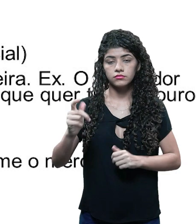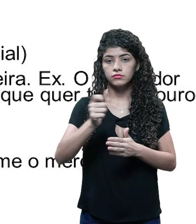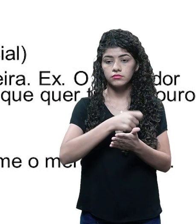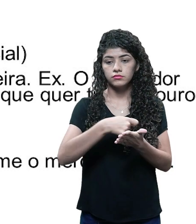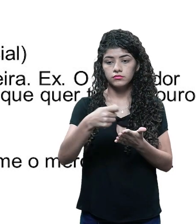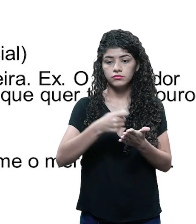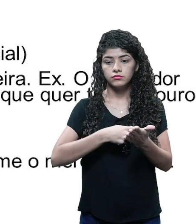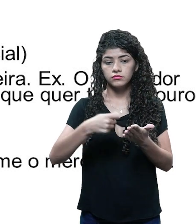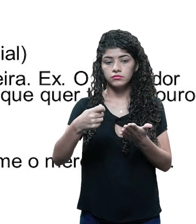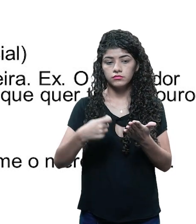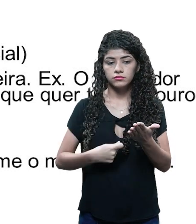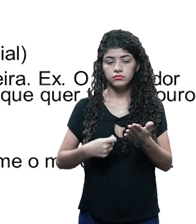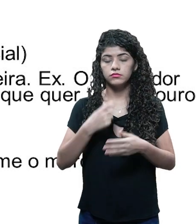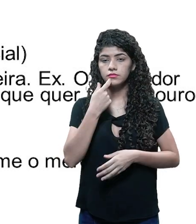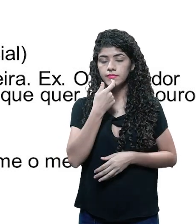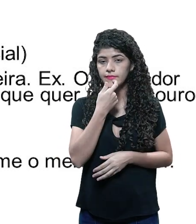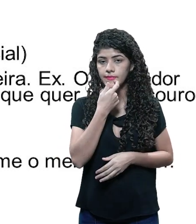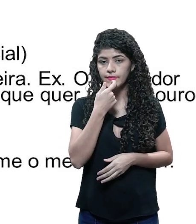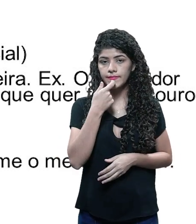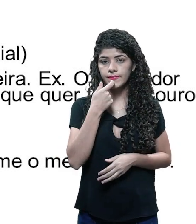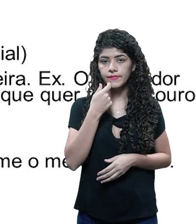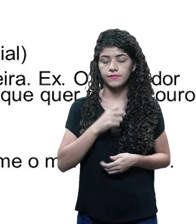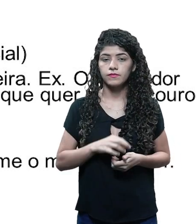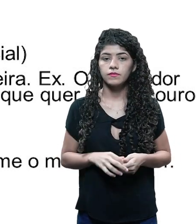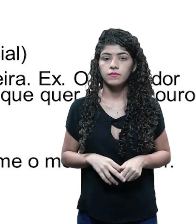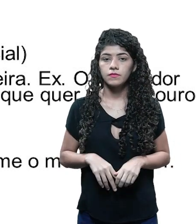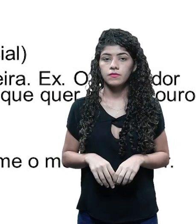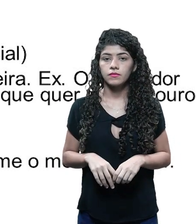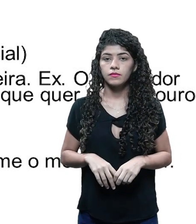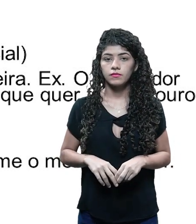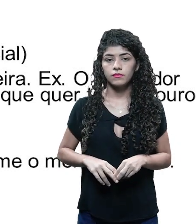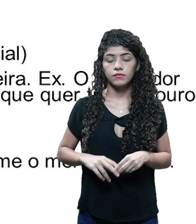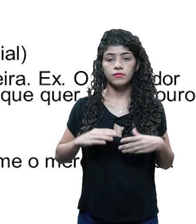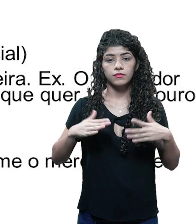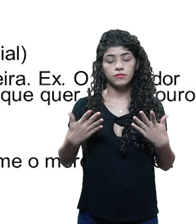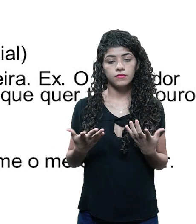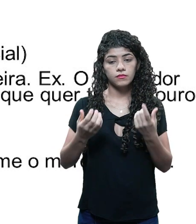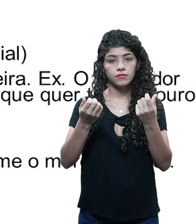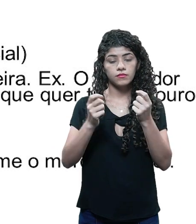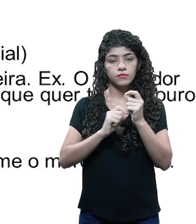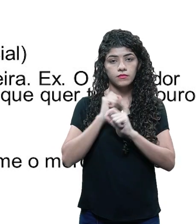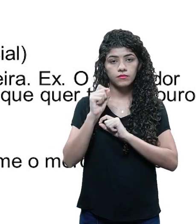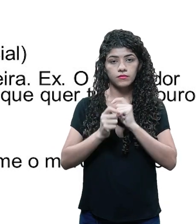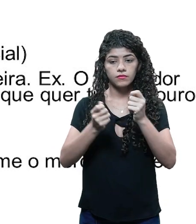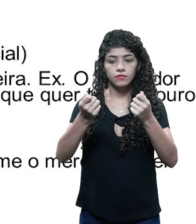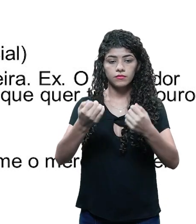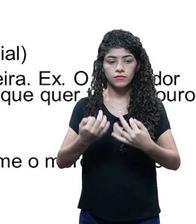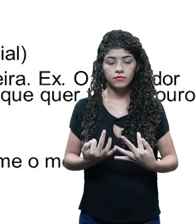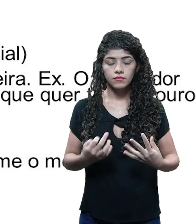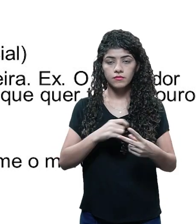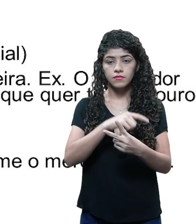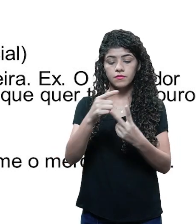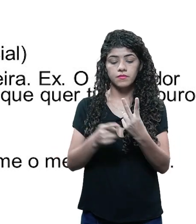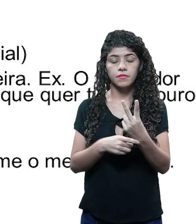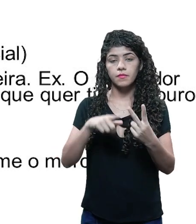você vai escrever um roteiro a partir daquilo, certo? Então, eu citei aqui o Mercador de Veneza e o Alto da